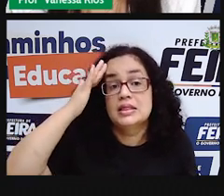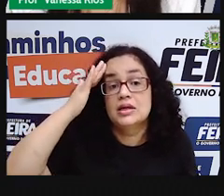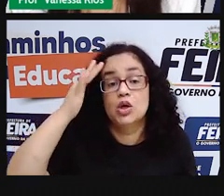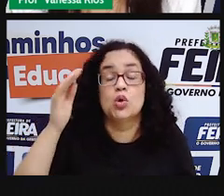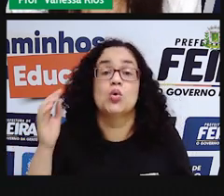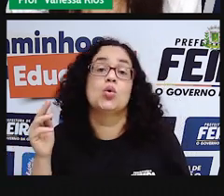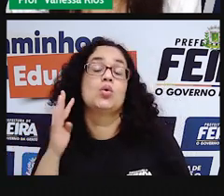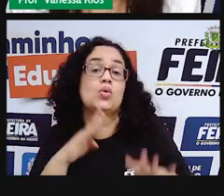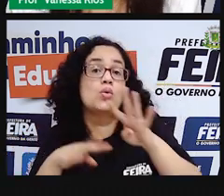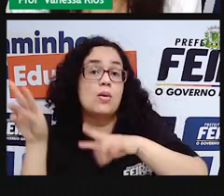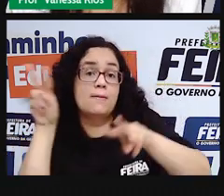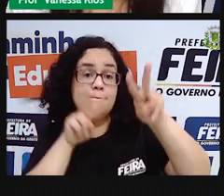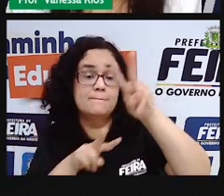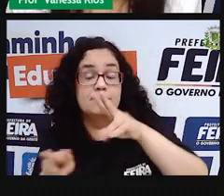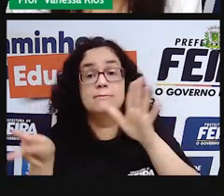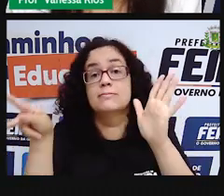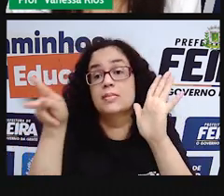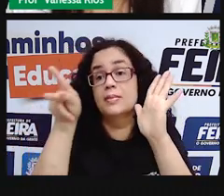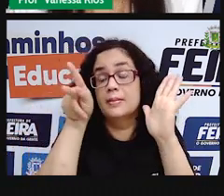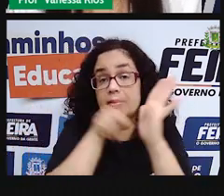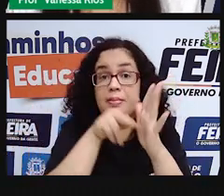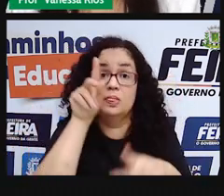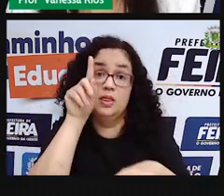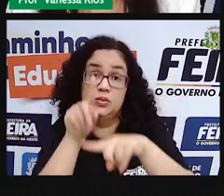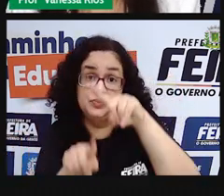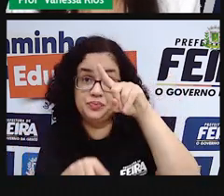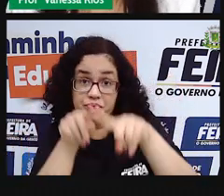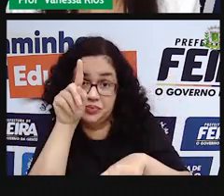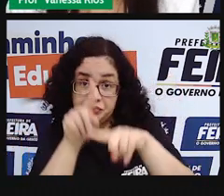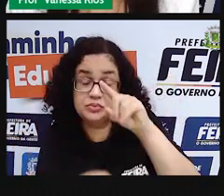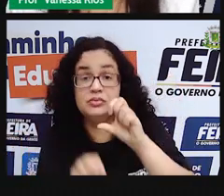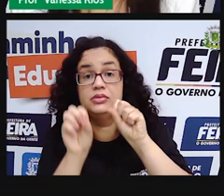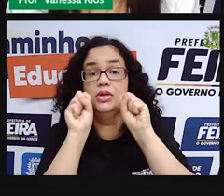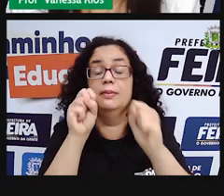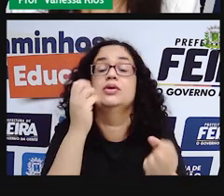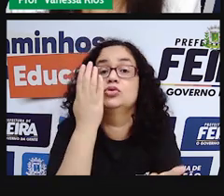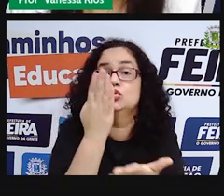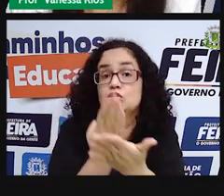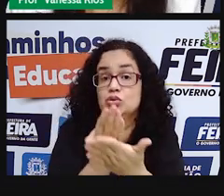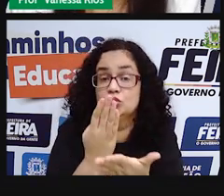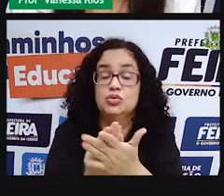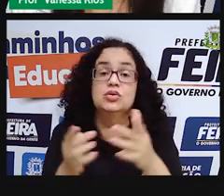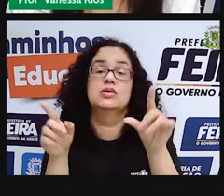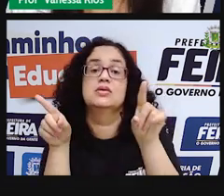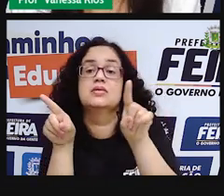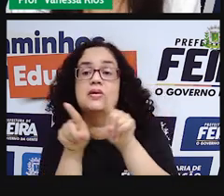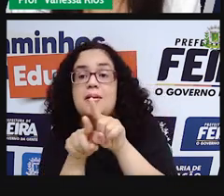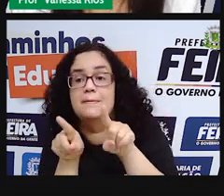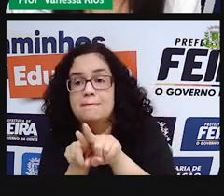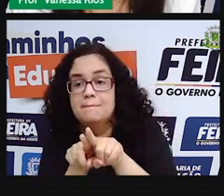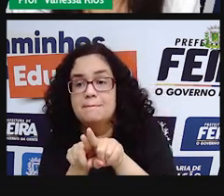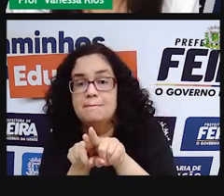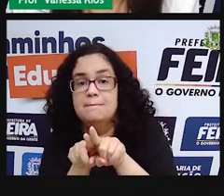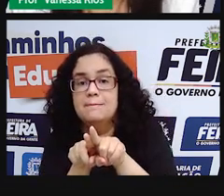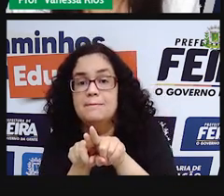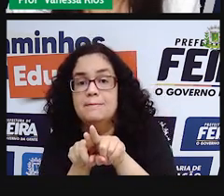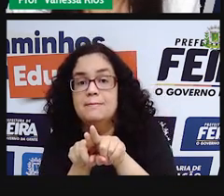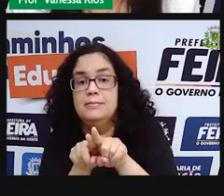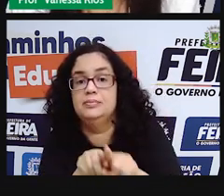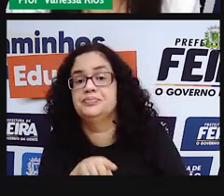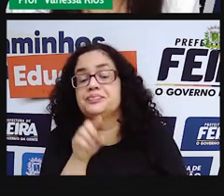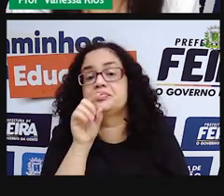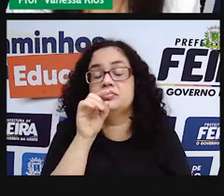observa propriedades dos materiais, a gente pode estudar também sobre proporção. Não só a